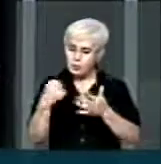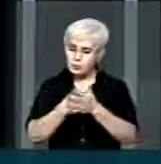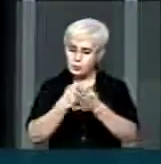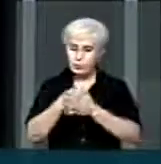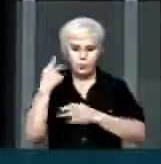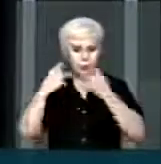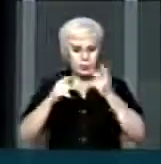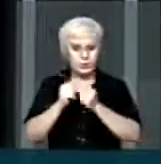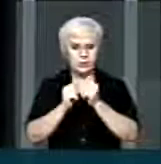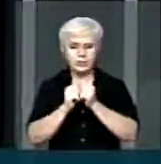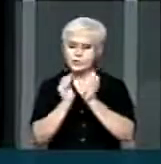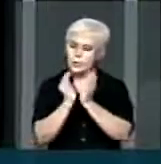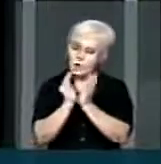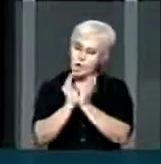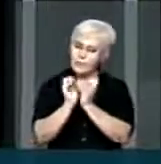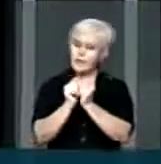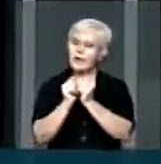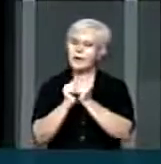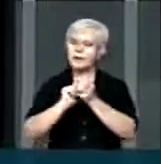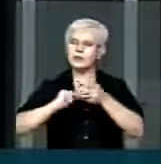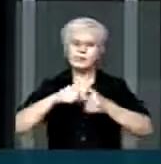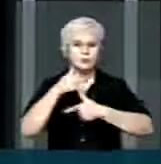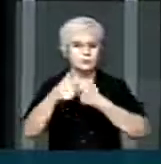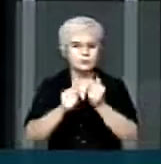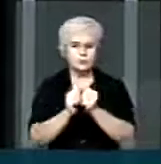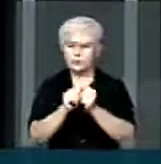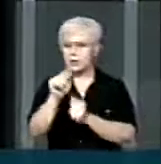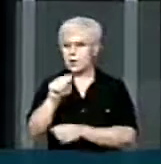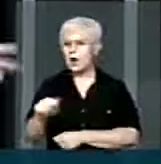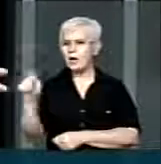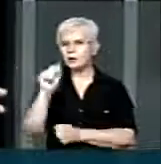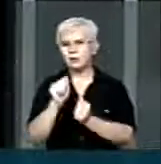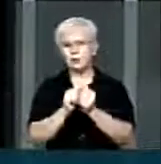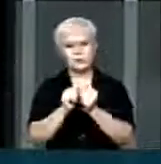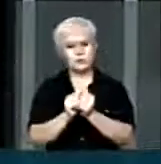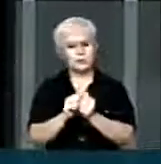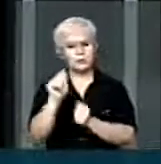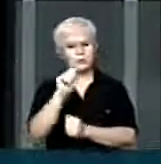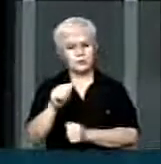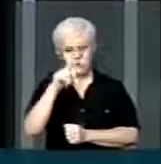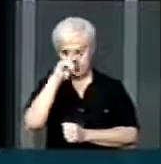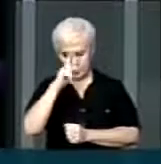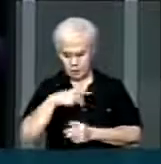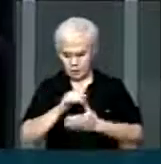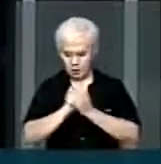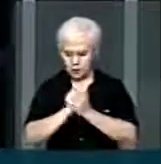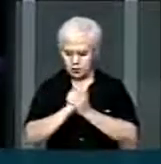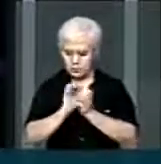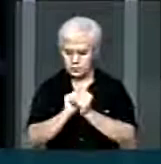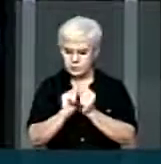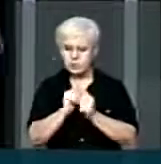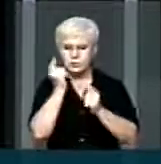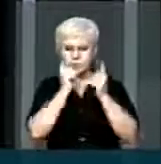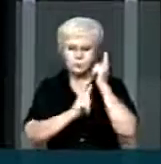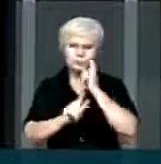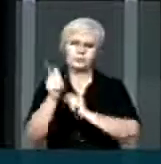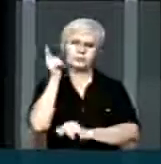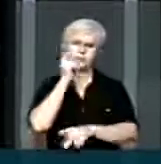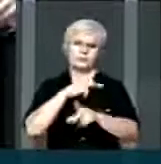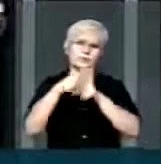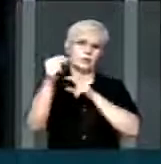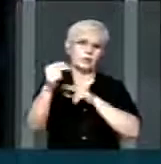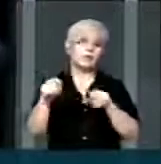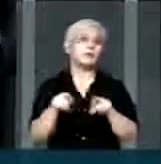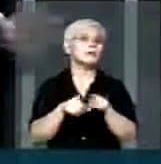apais agindo politicamente, das associações dos autistas agindo politicamente, é que poderá fazer essas conquistas,